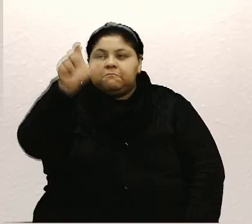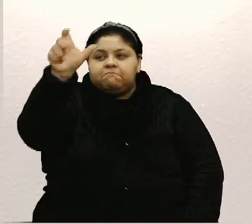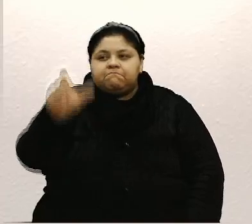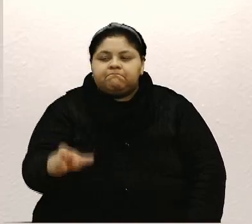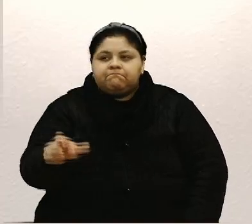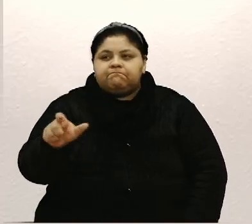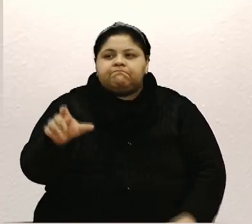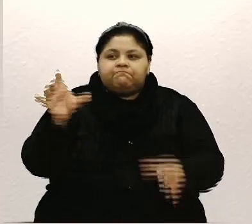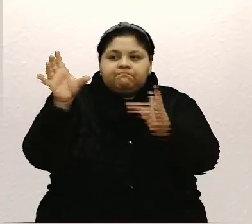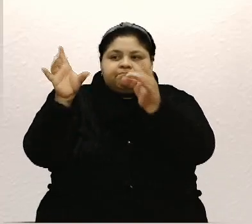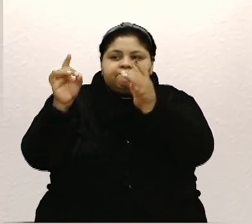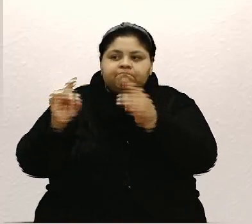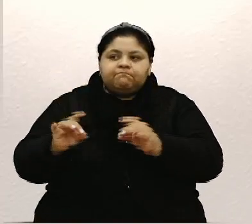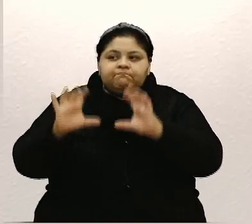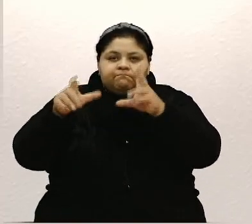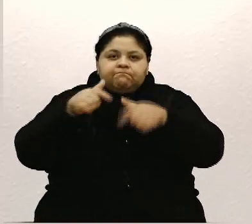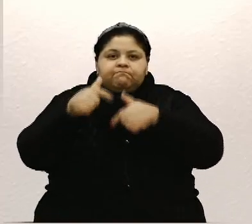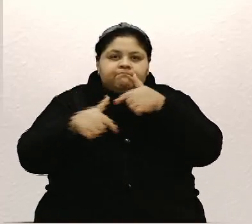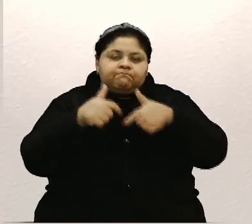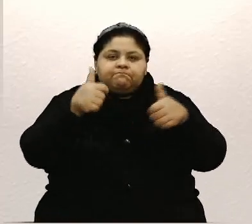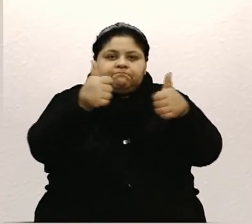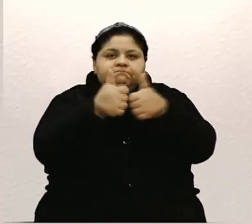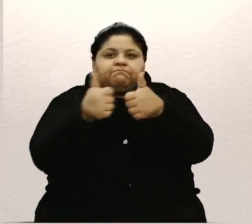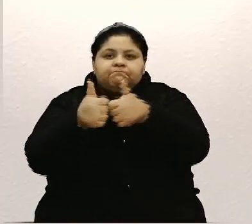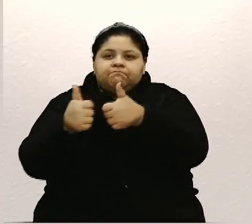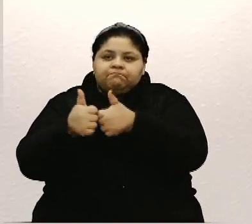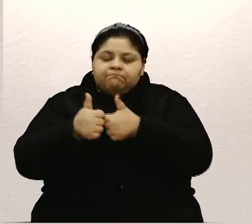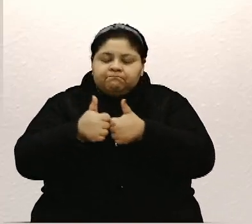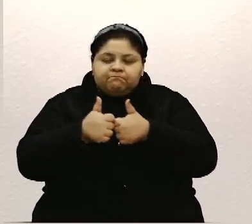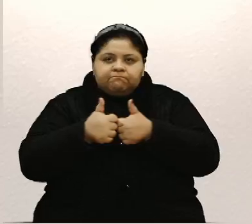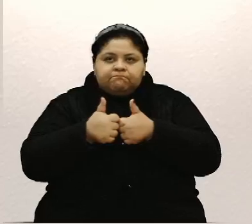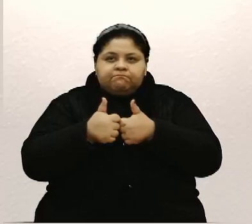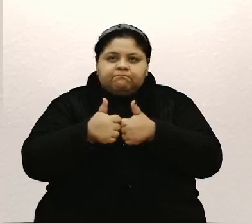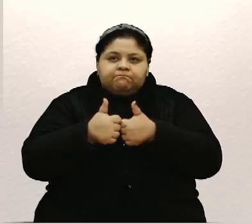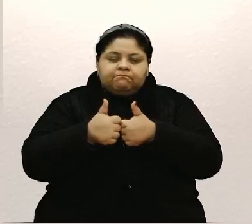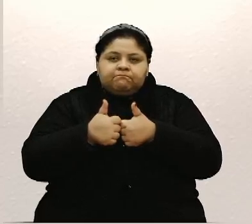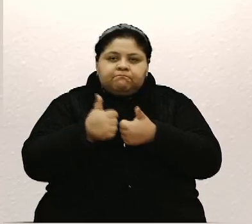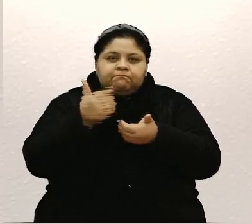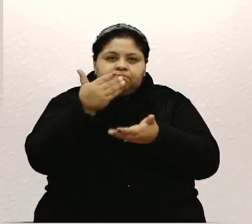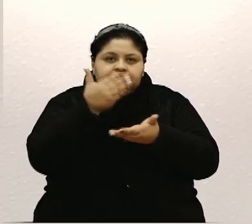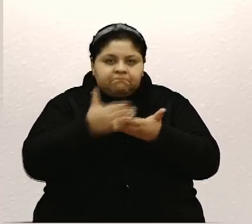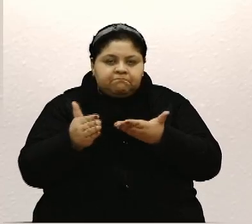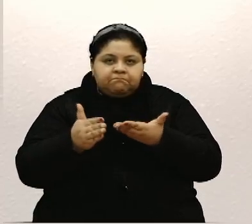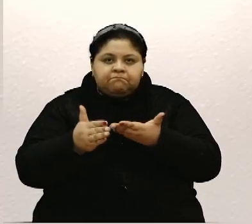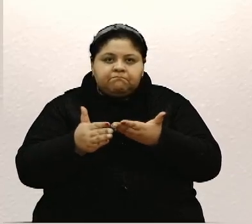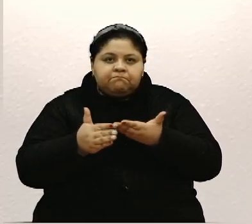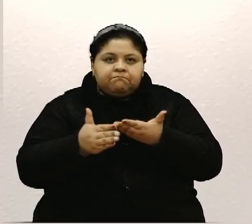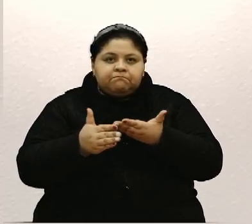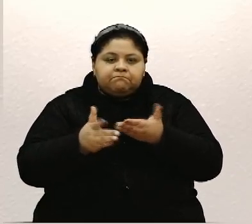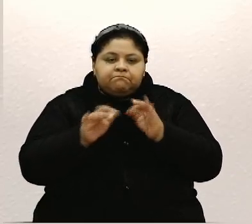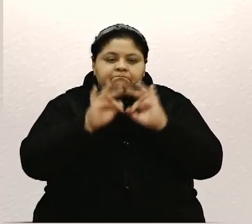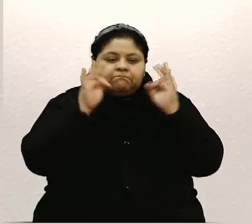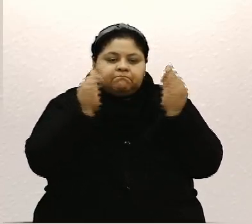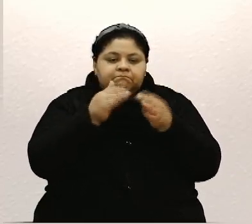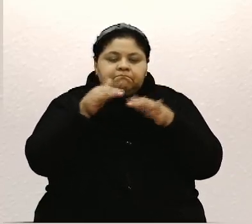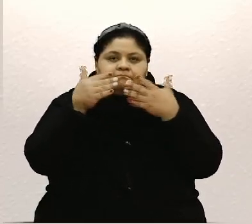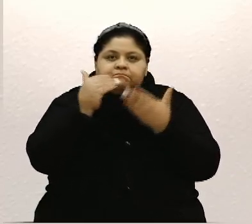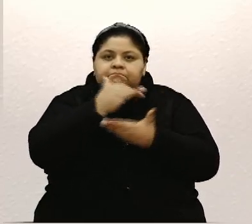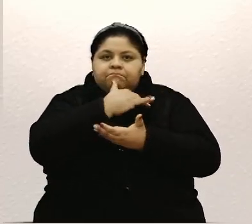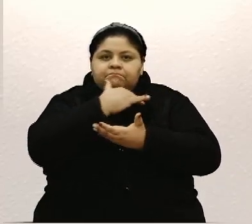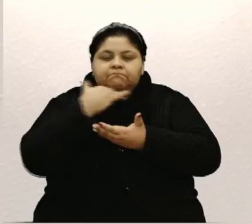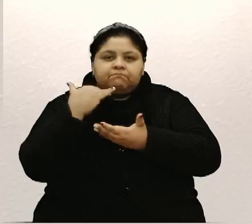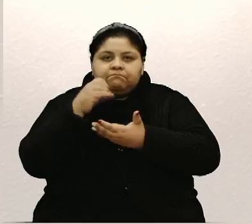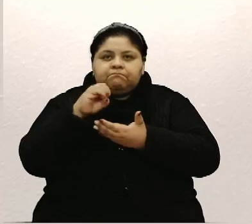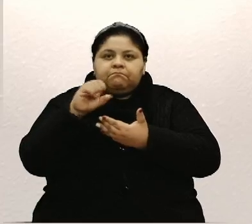para todos nós que trabalhamos junto com ela e veio a perder este ente querido. Então, falecimento do Sr.